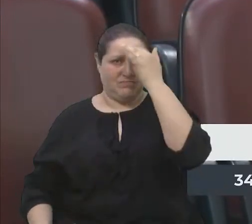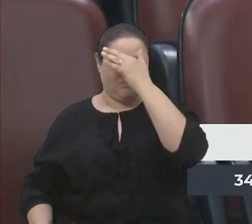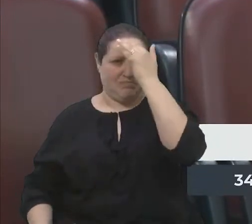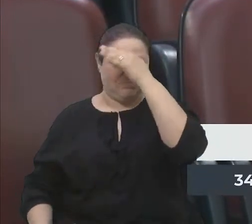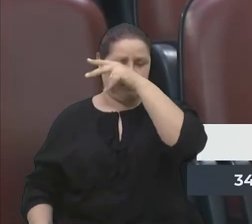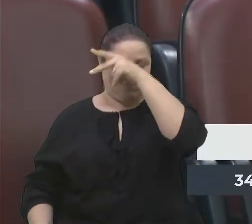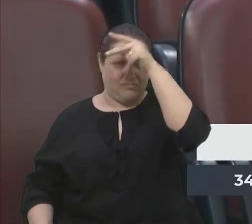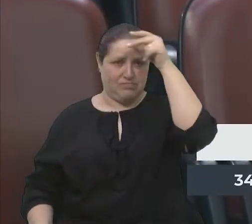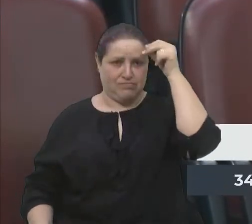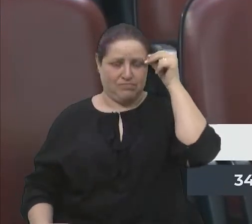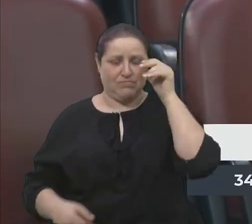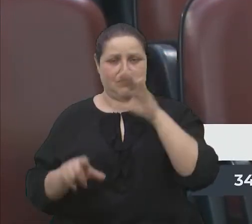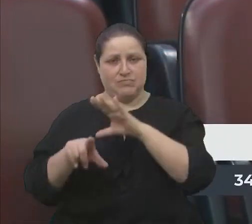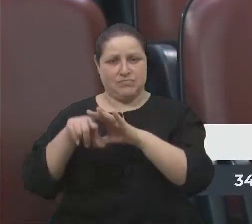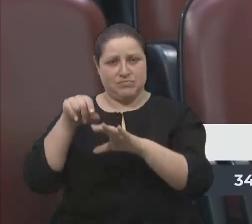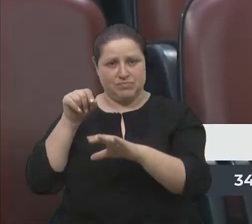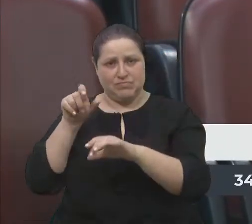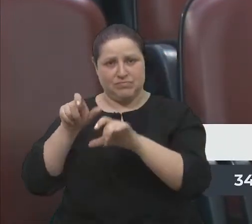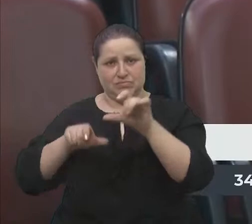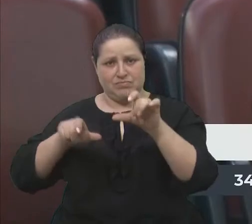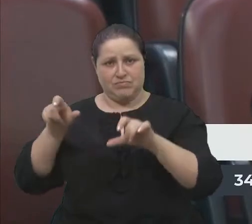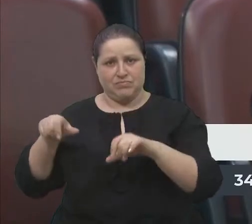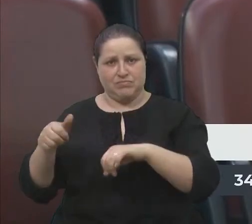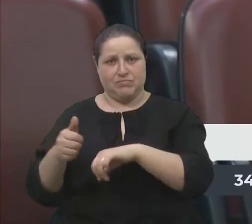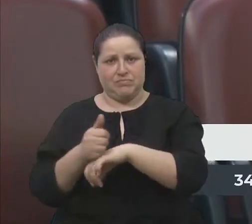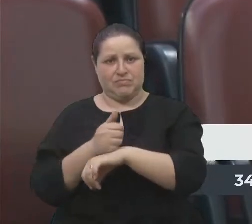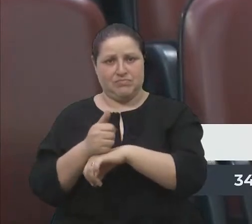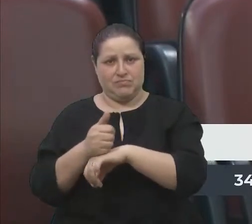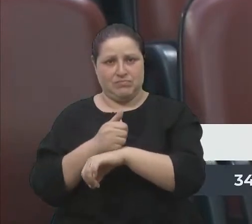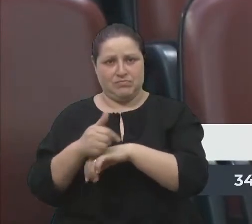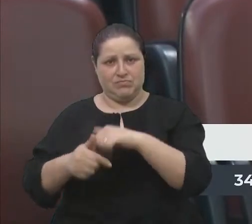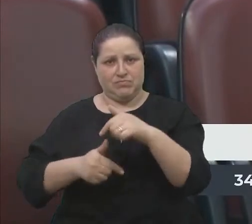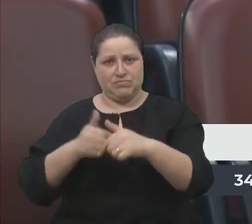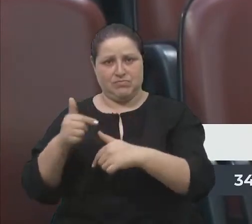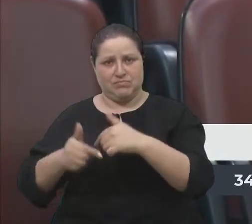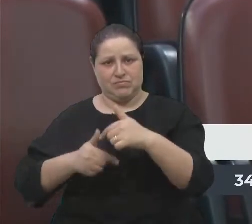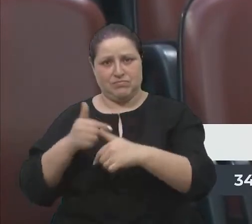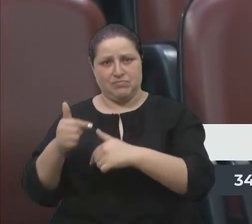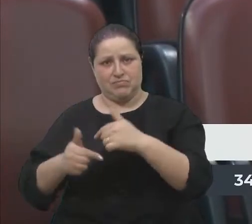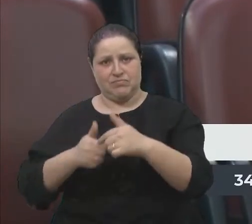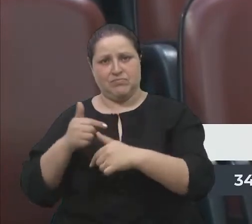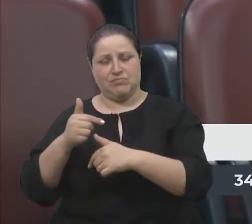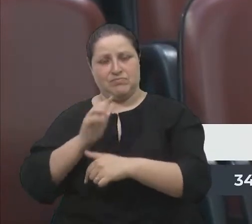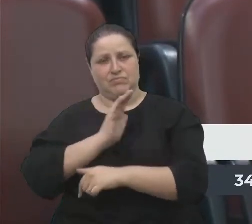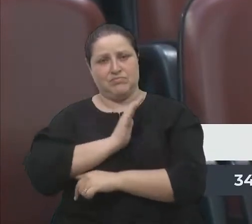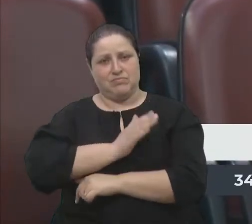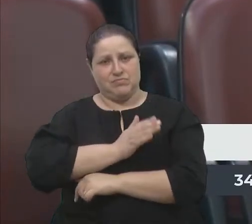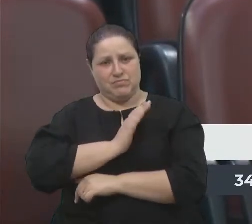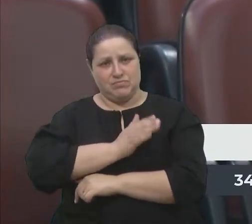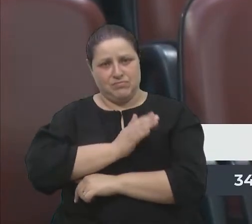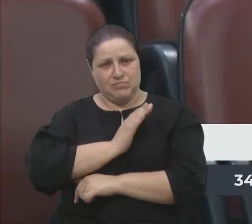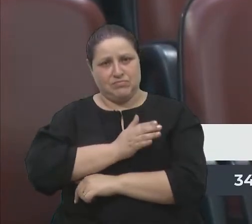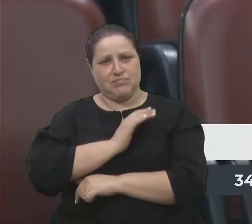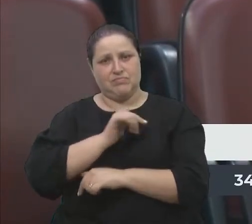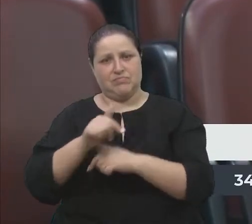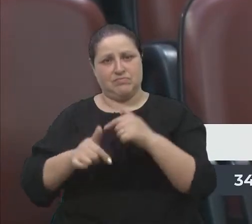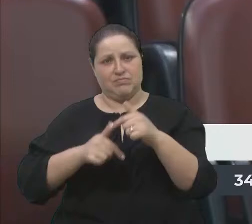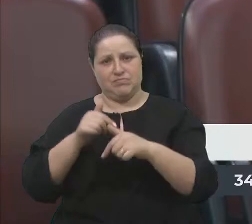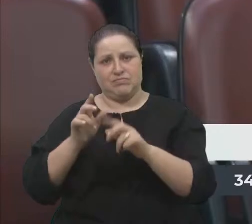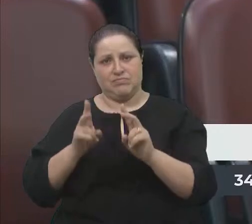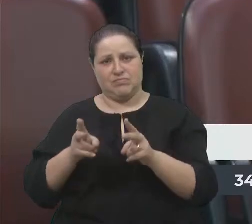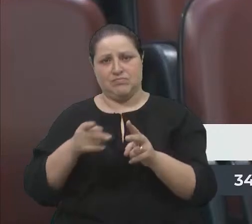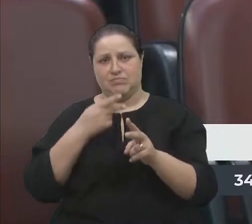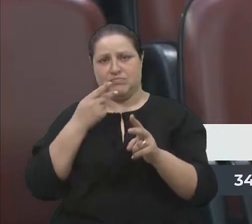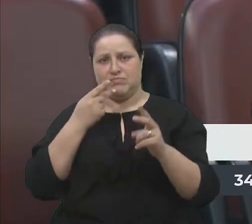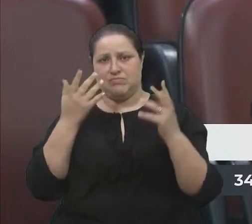escolheu um secretário de trabalhador, gente que trabalha com o coração, e sempre dei elogio a essas pessoas,